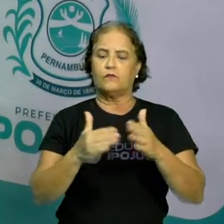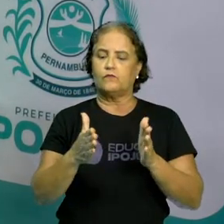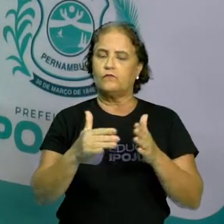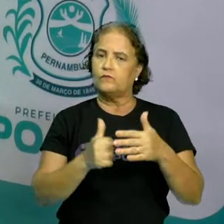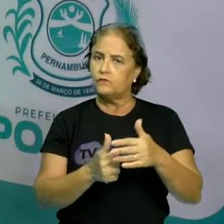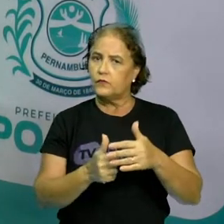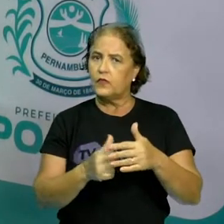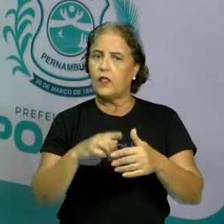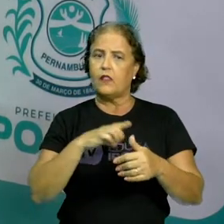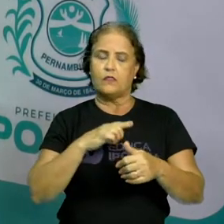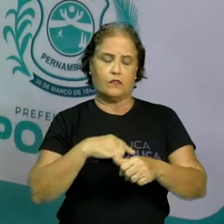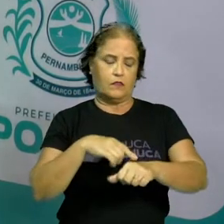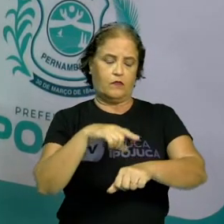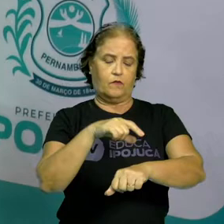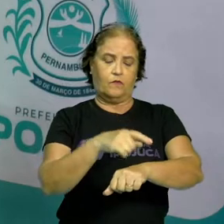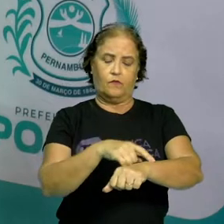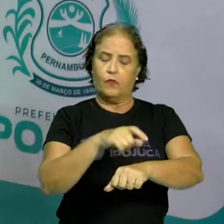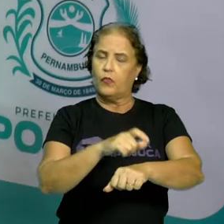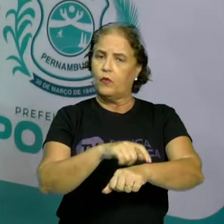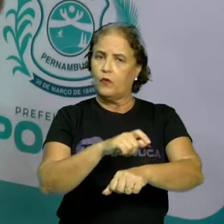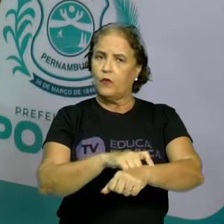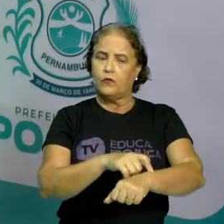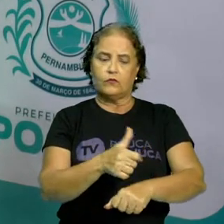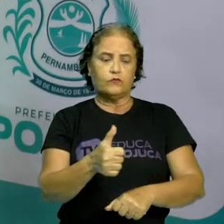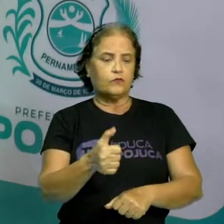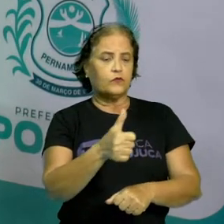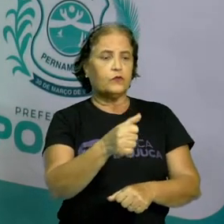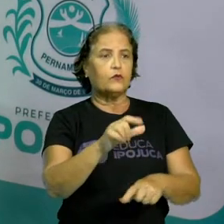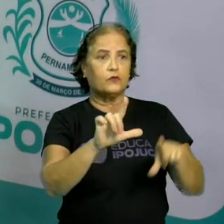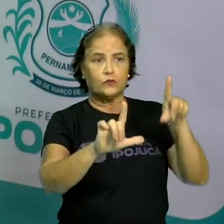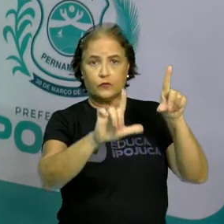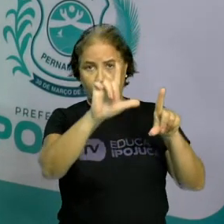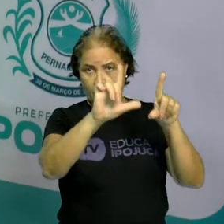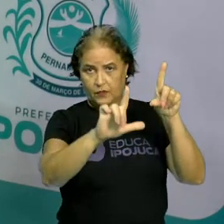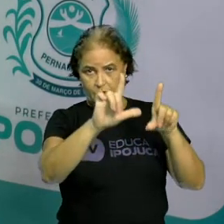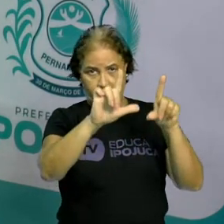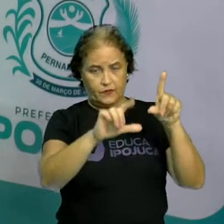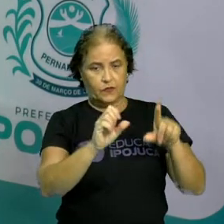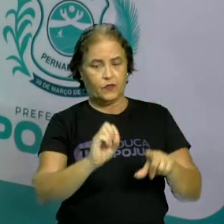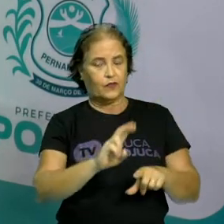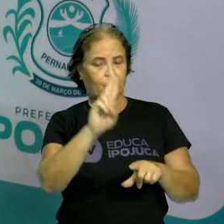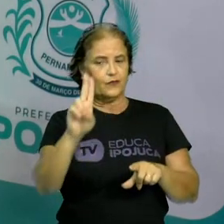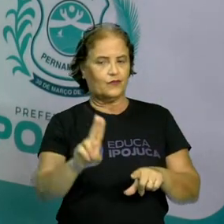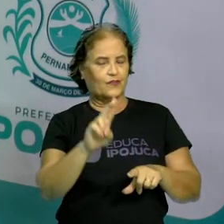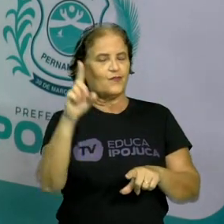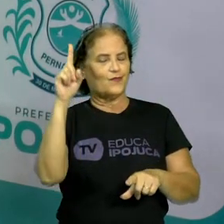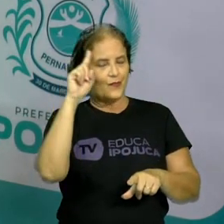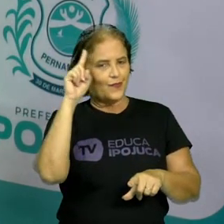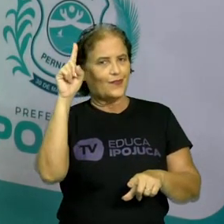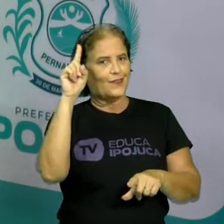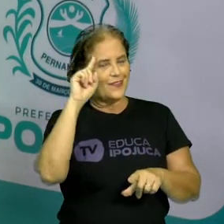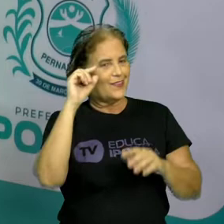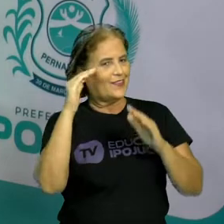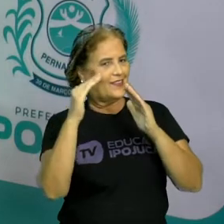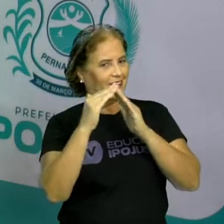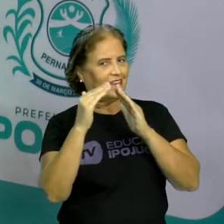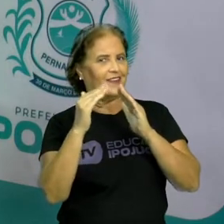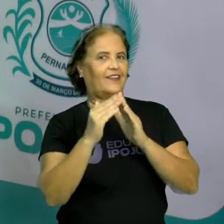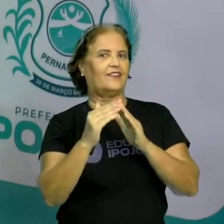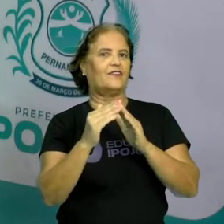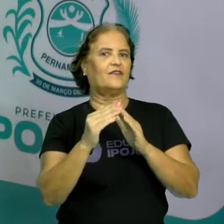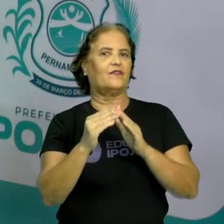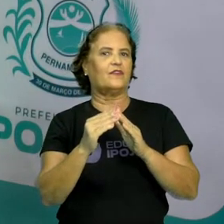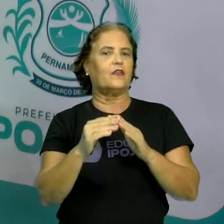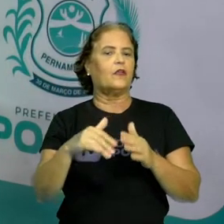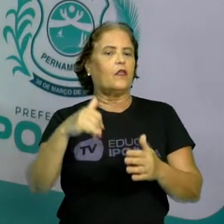relógio, no controle da televisão que você utiliza todos os dias aí na sua casa, no celular